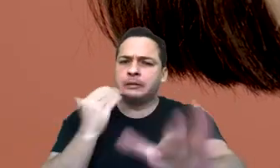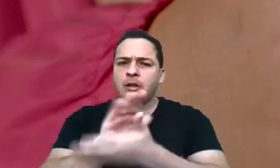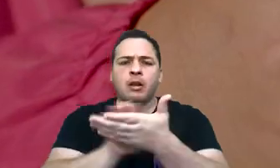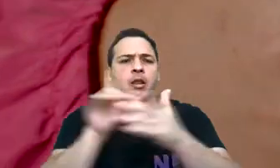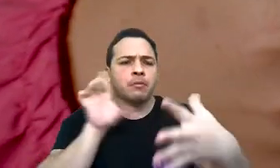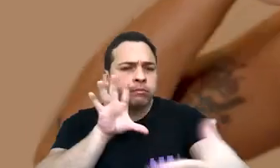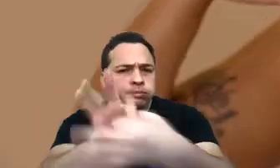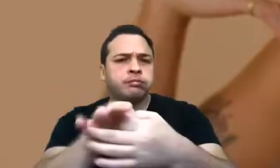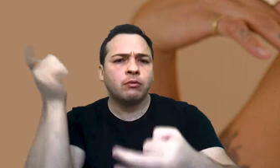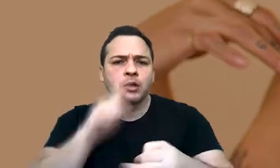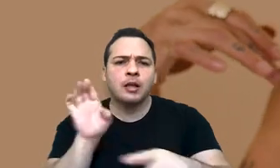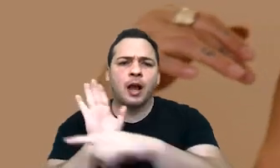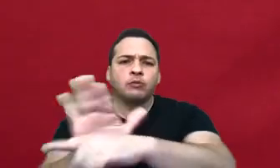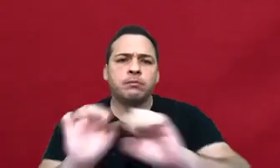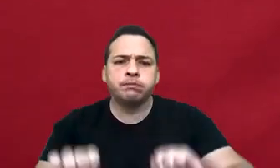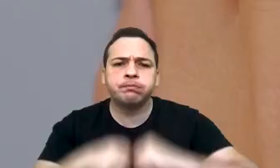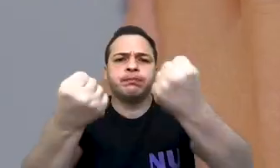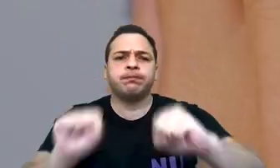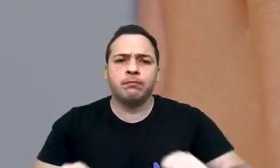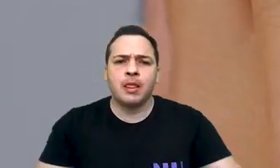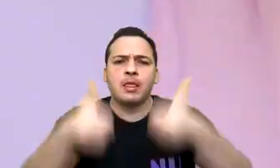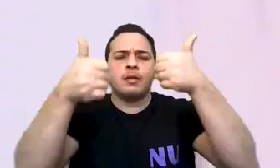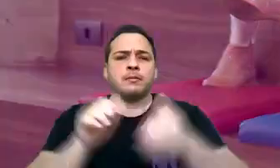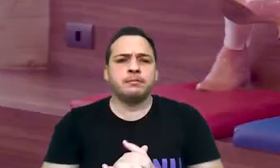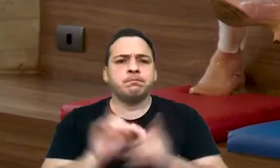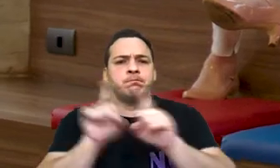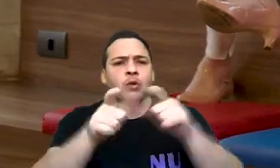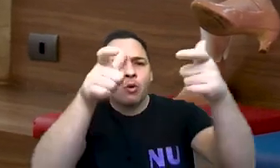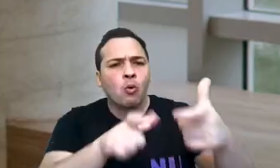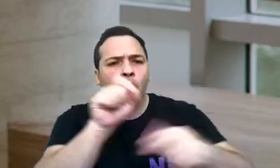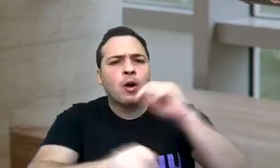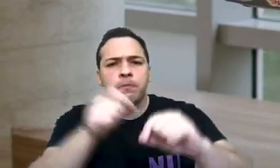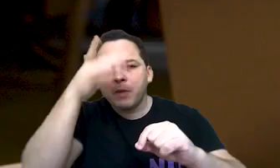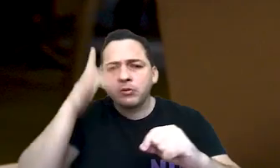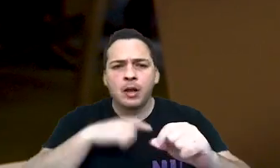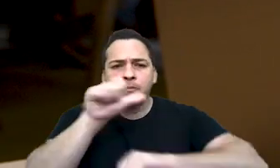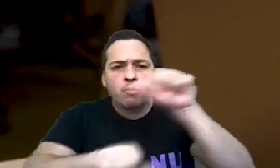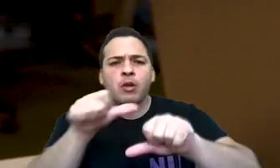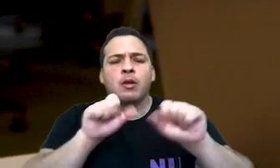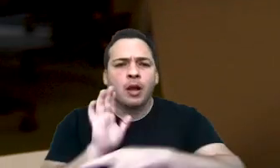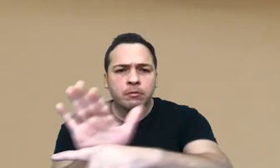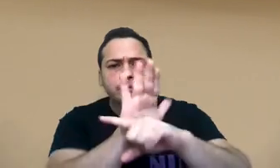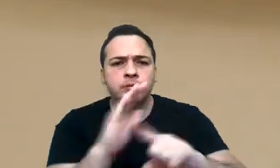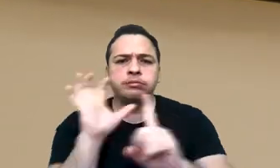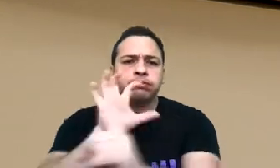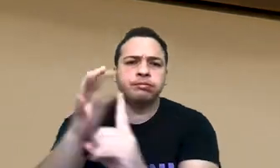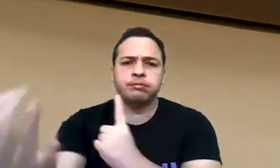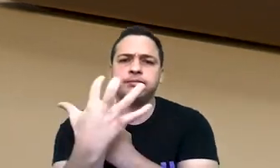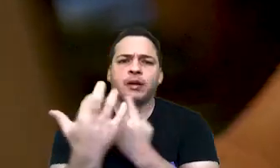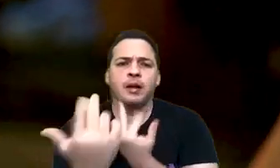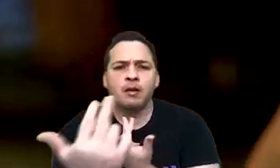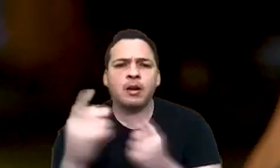Unindo diferenças e fazendo com que sonhos aconteçam. É estar em um lugar onde uma pessoa se transforma no todo.